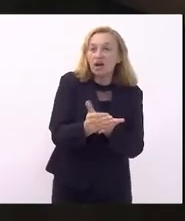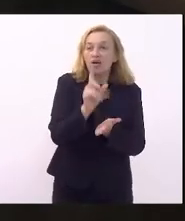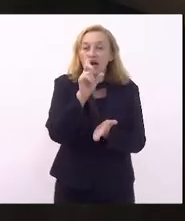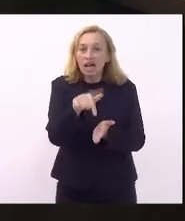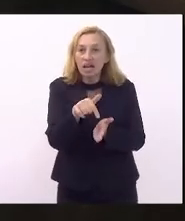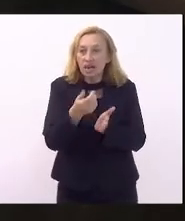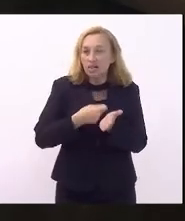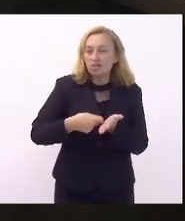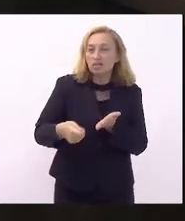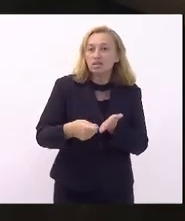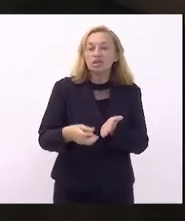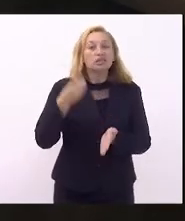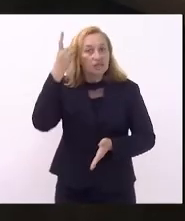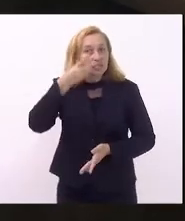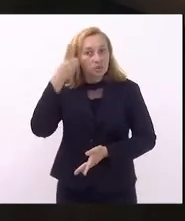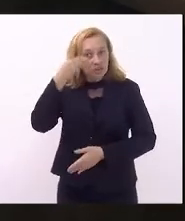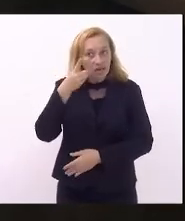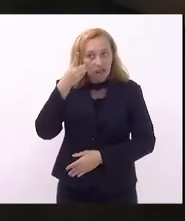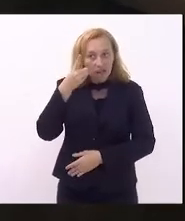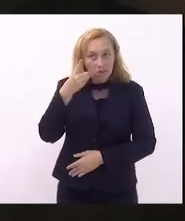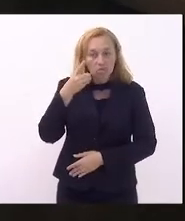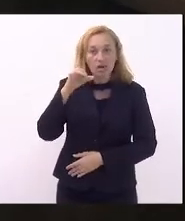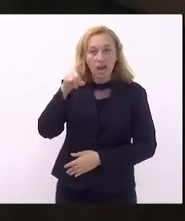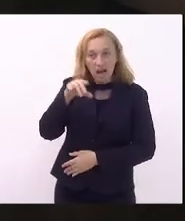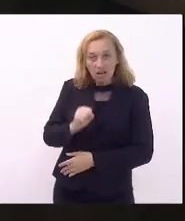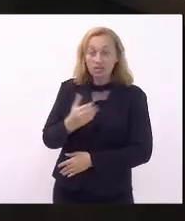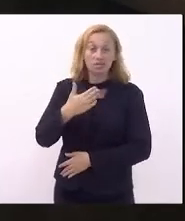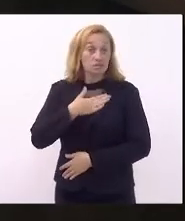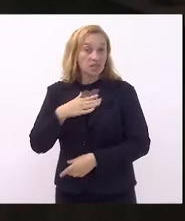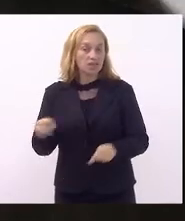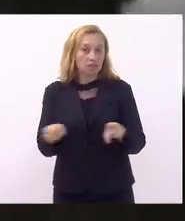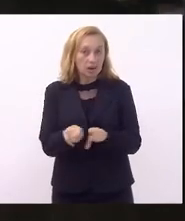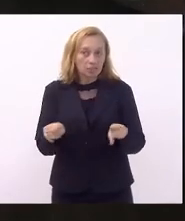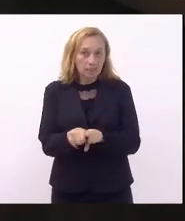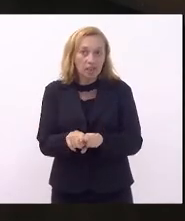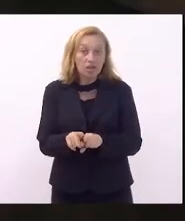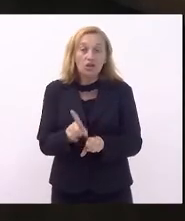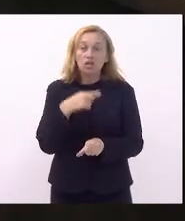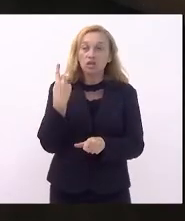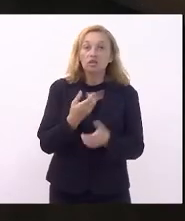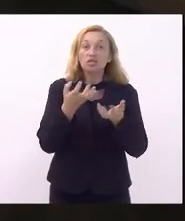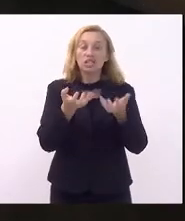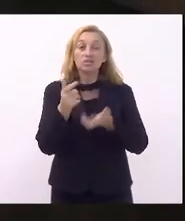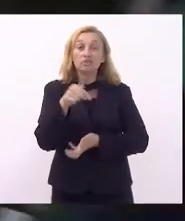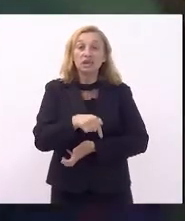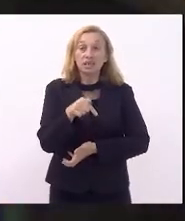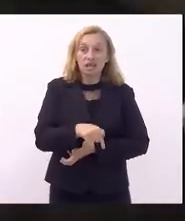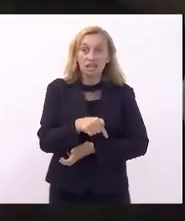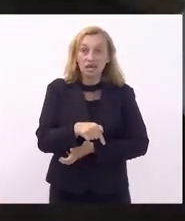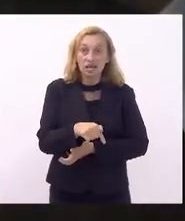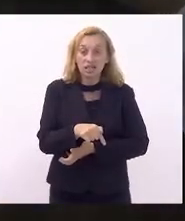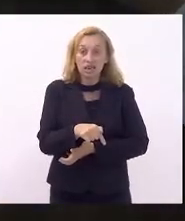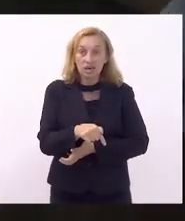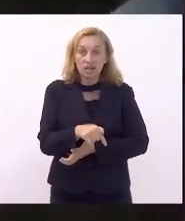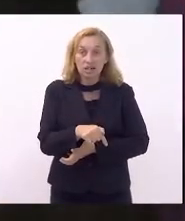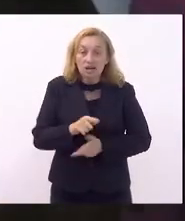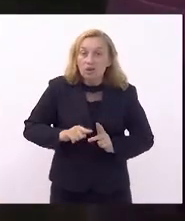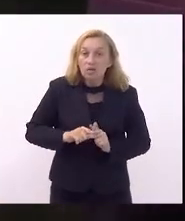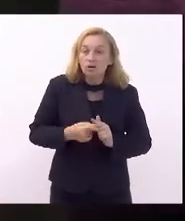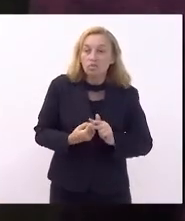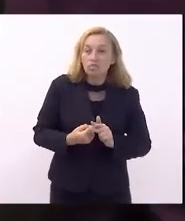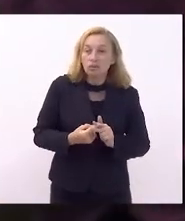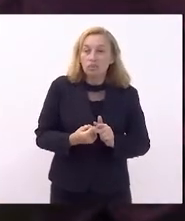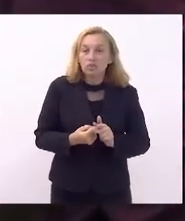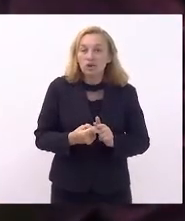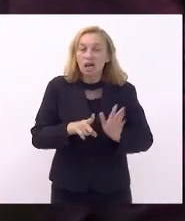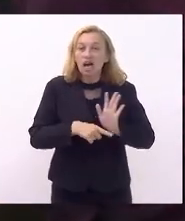autoria do deputado Carlos Augusto e também minha, e o que a gente pretende aqui é instituir o reajuste dos